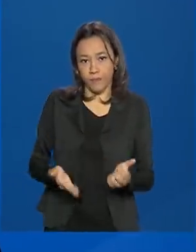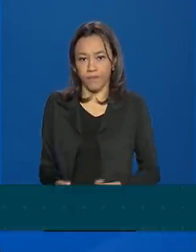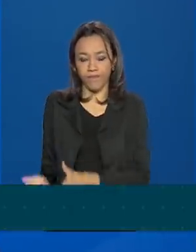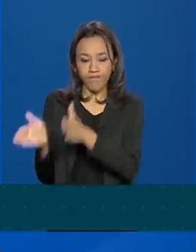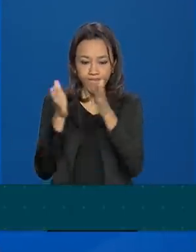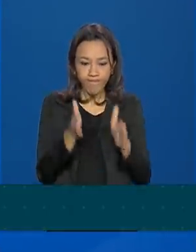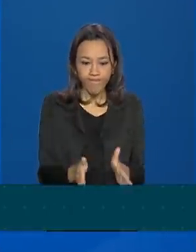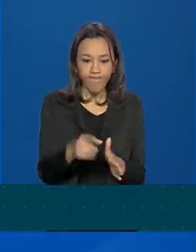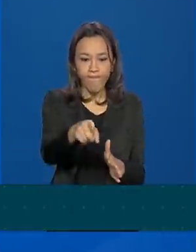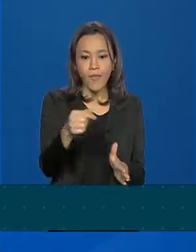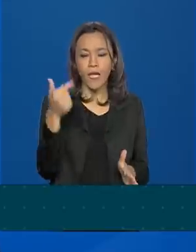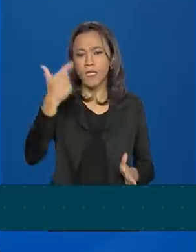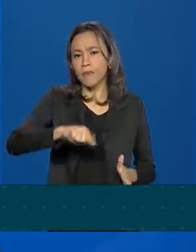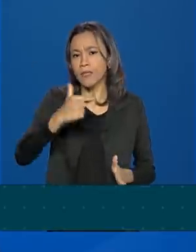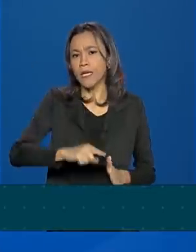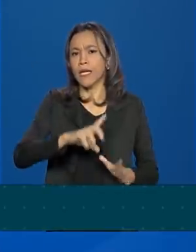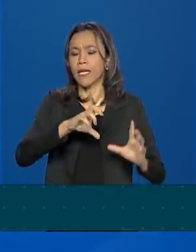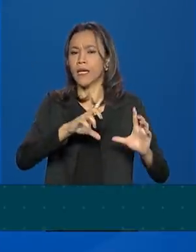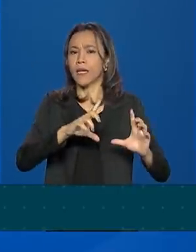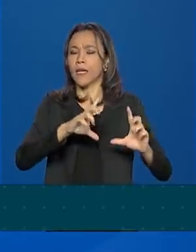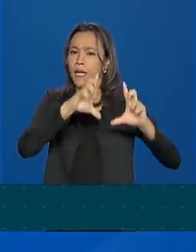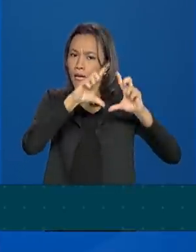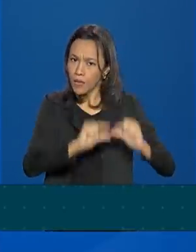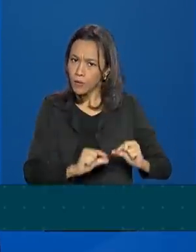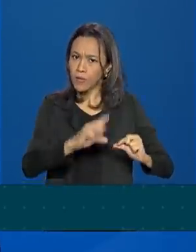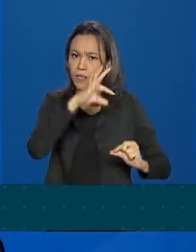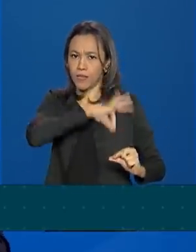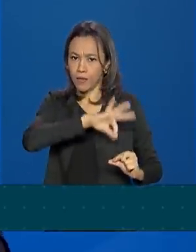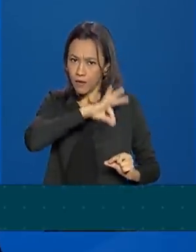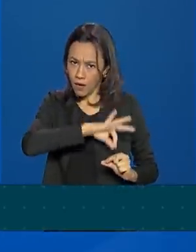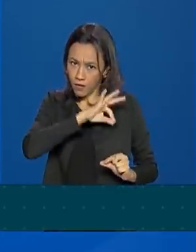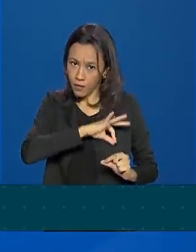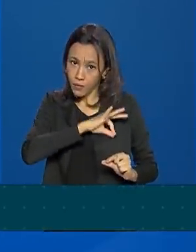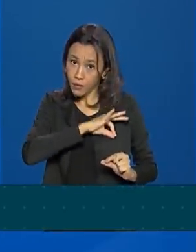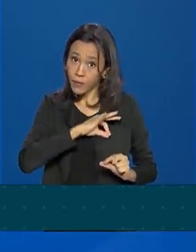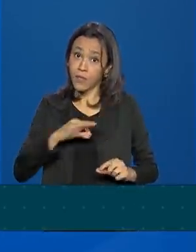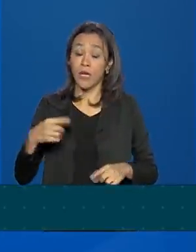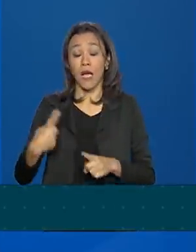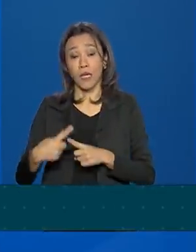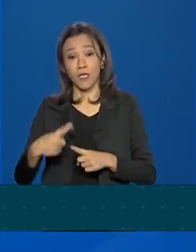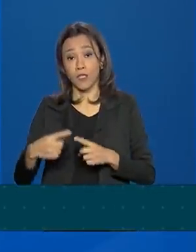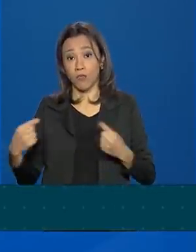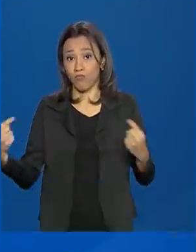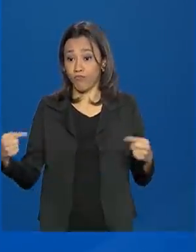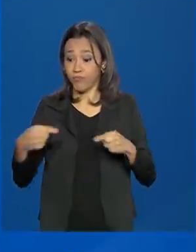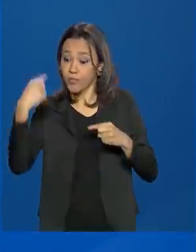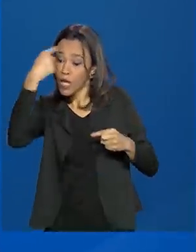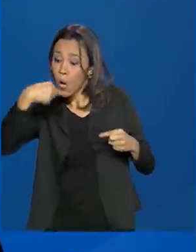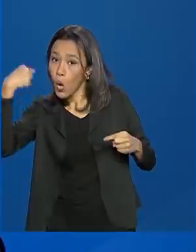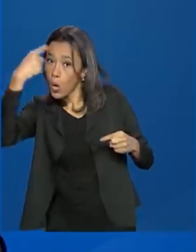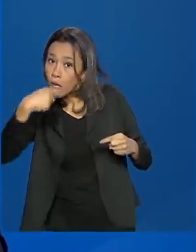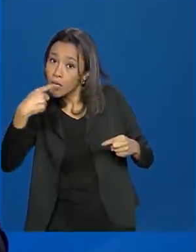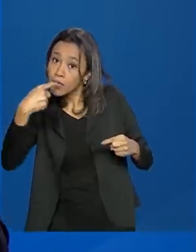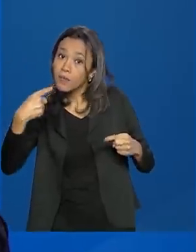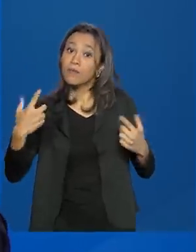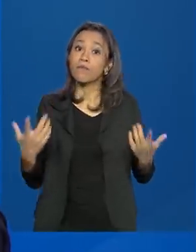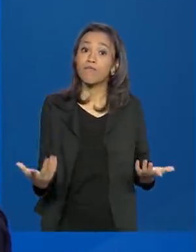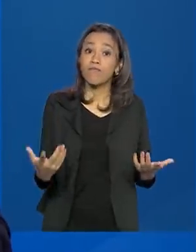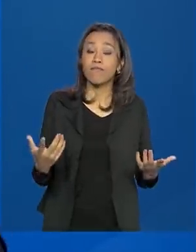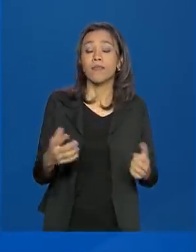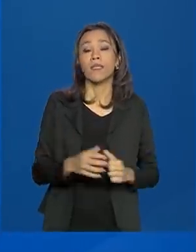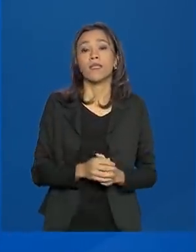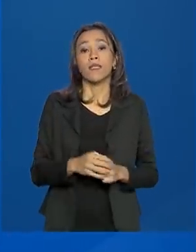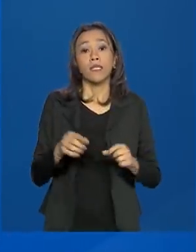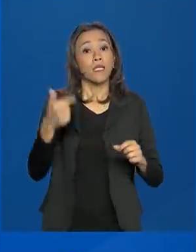redução salarial na proporção do salário-hora, não existe redução salarial aquém do salário